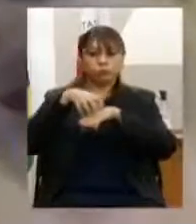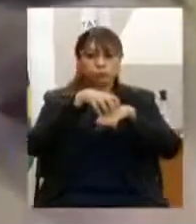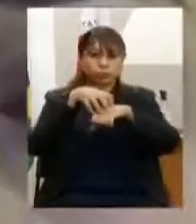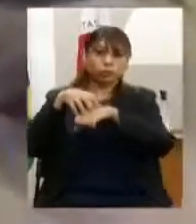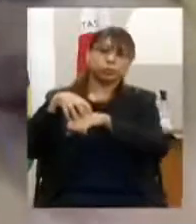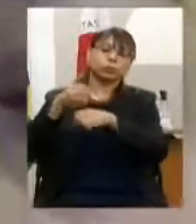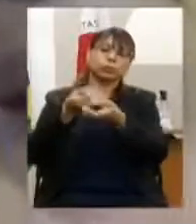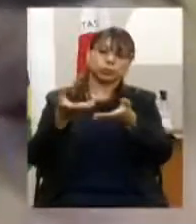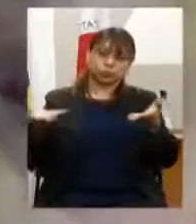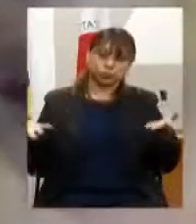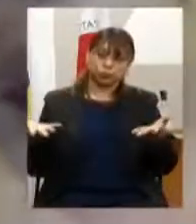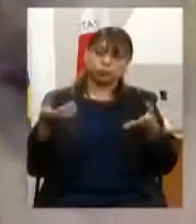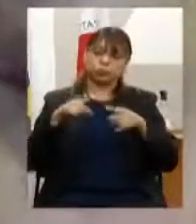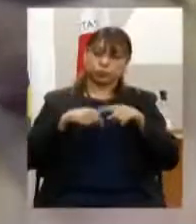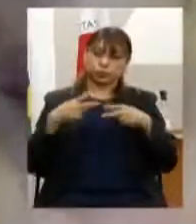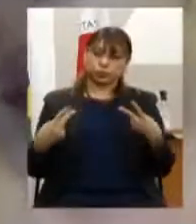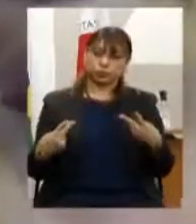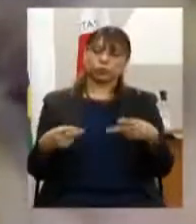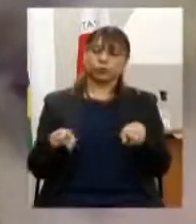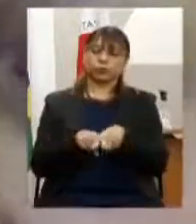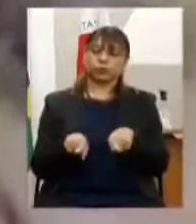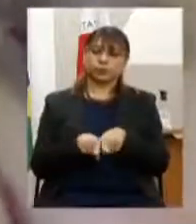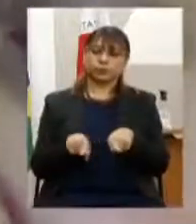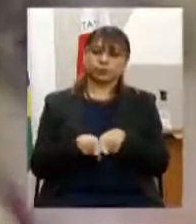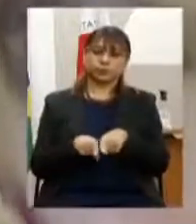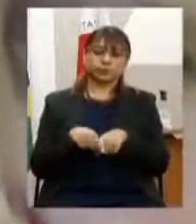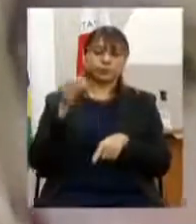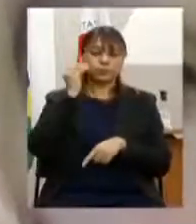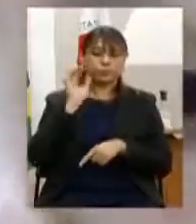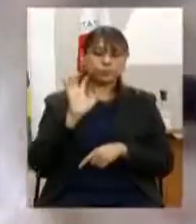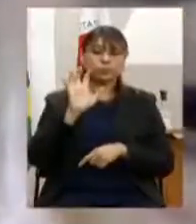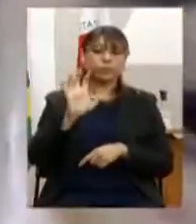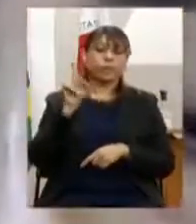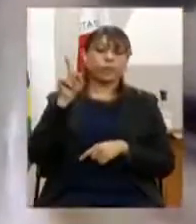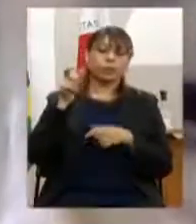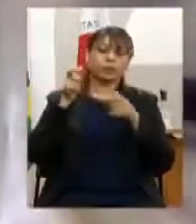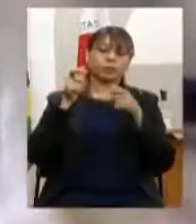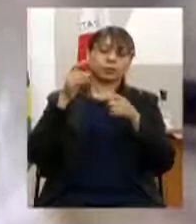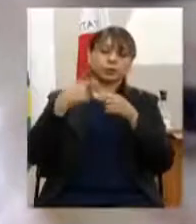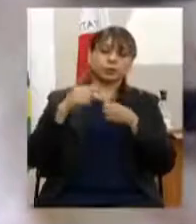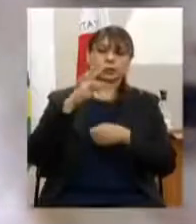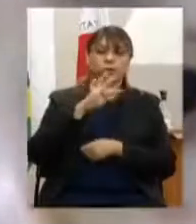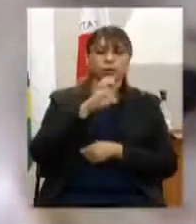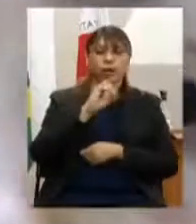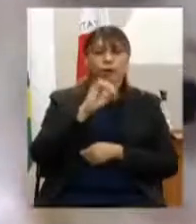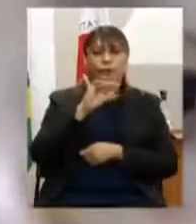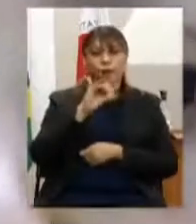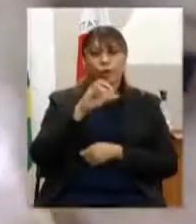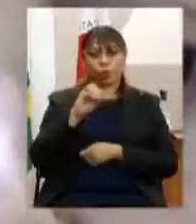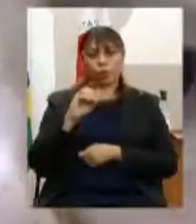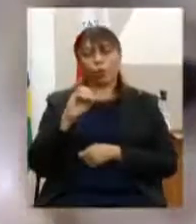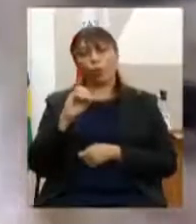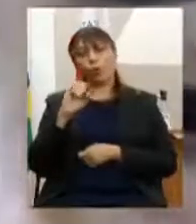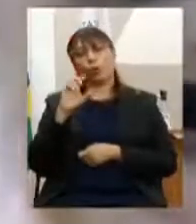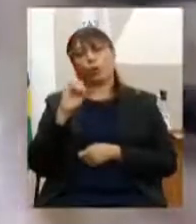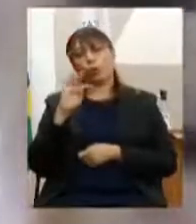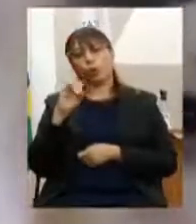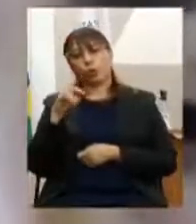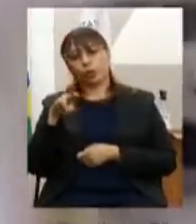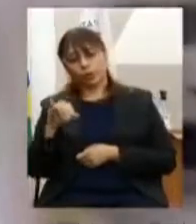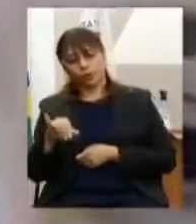na região intermediária de Teoflotone e meta de 20 empreendimentos rurais